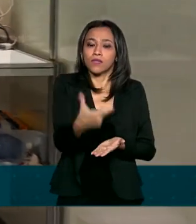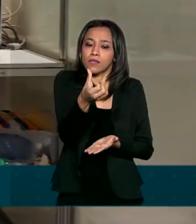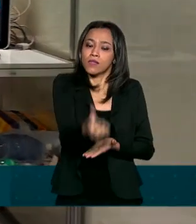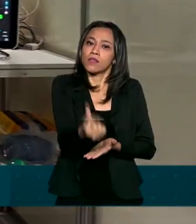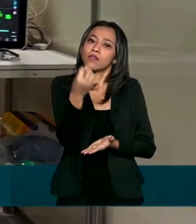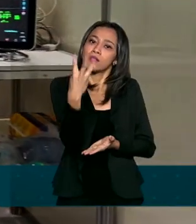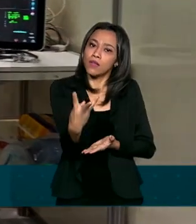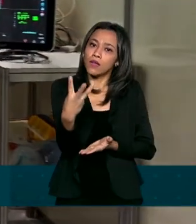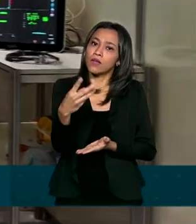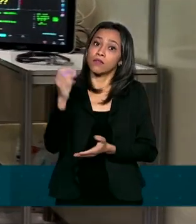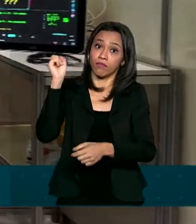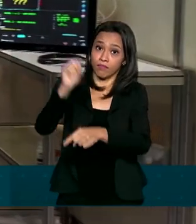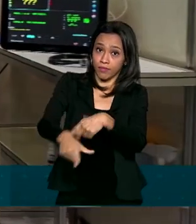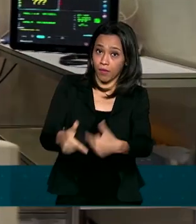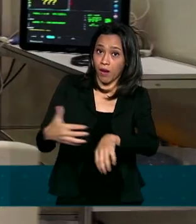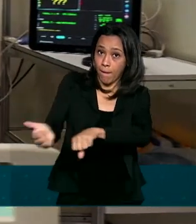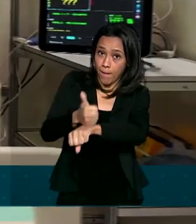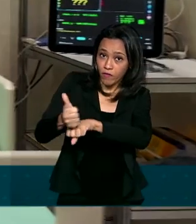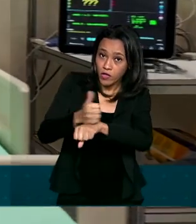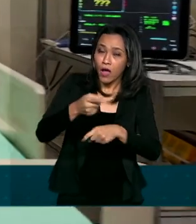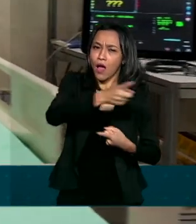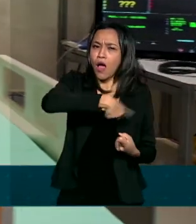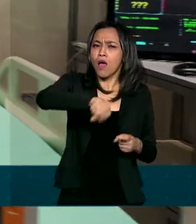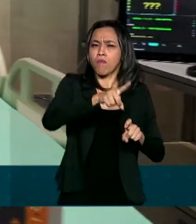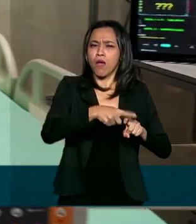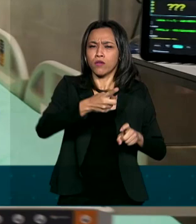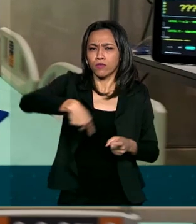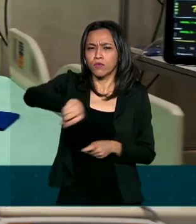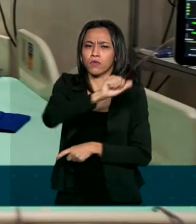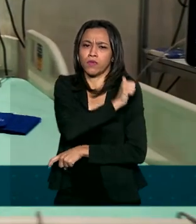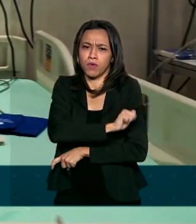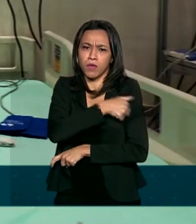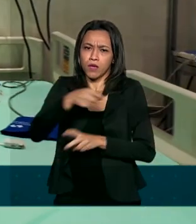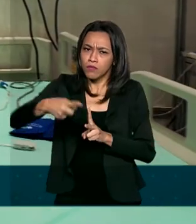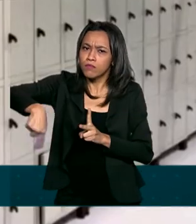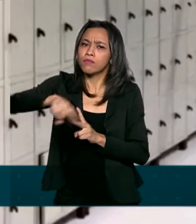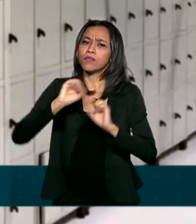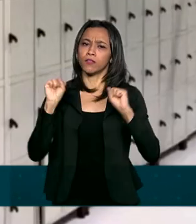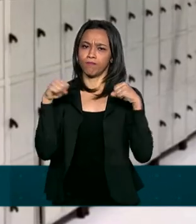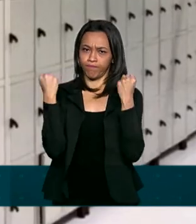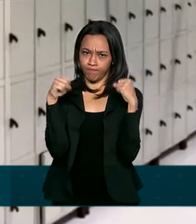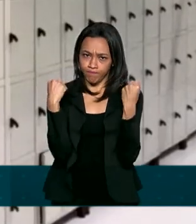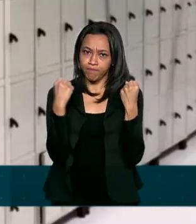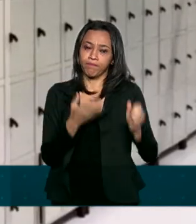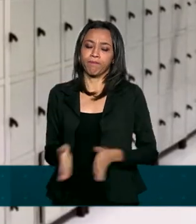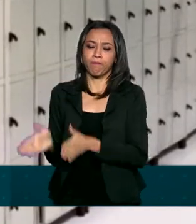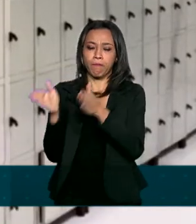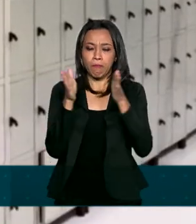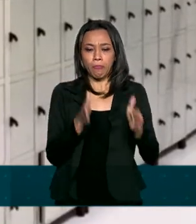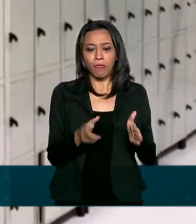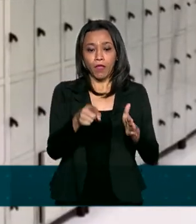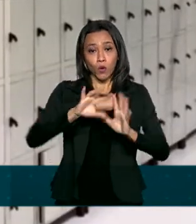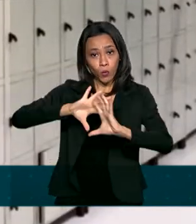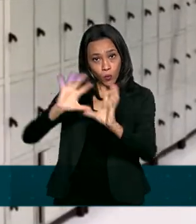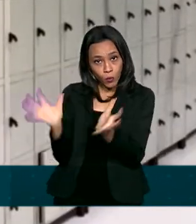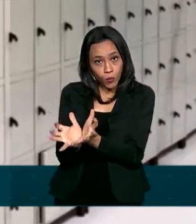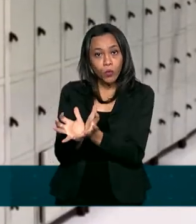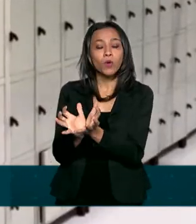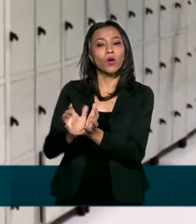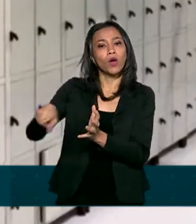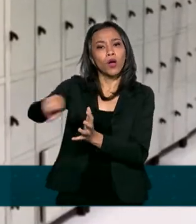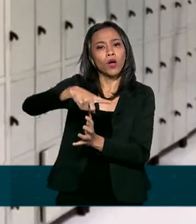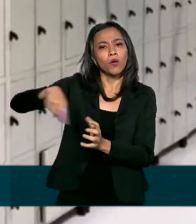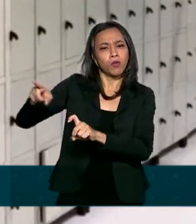profissionais, entre médicos, enfermeiros e fisioterapeutas. A equipe médica toda montada,